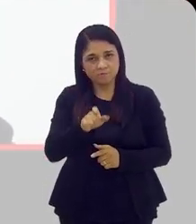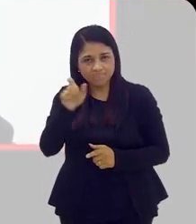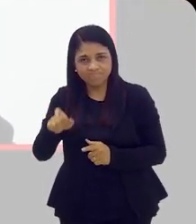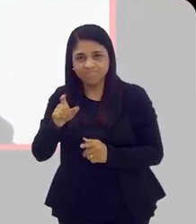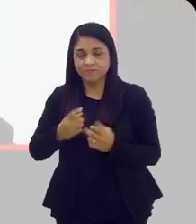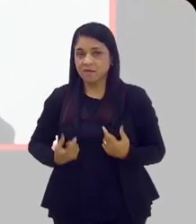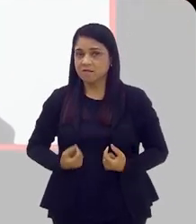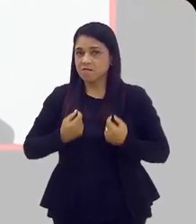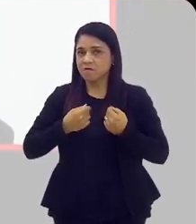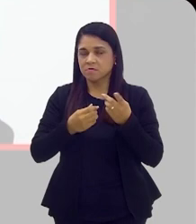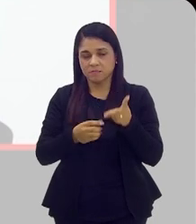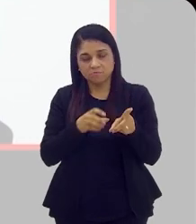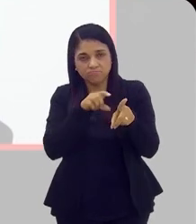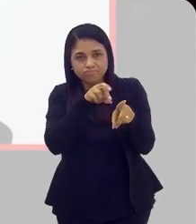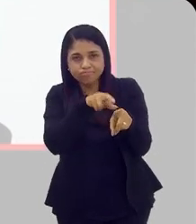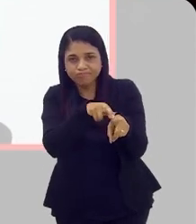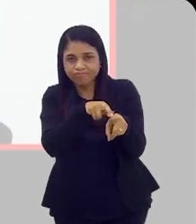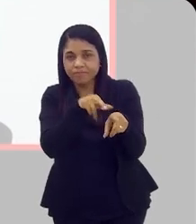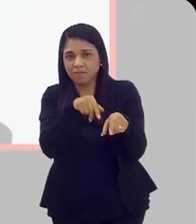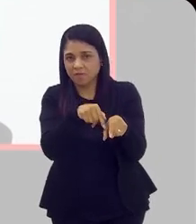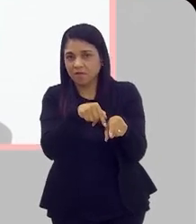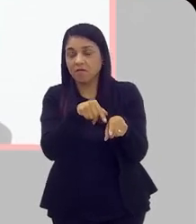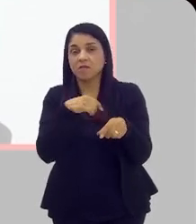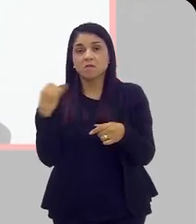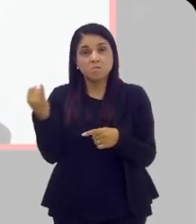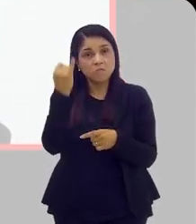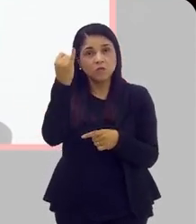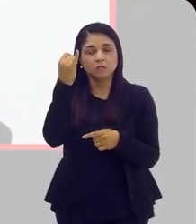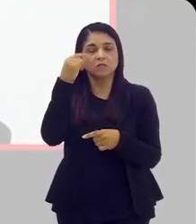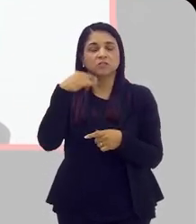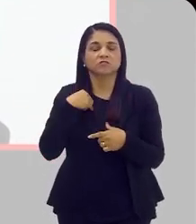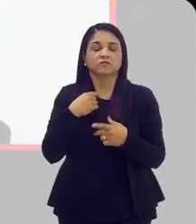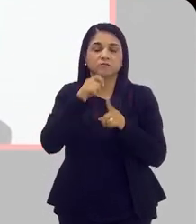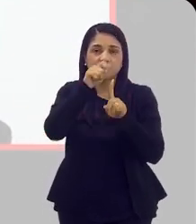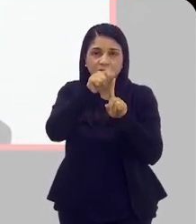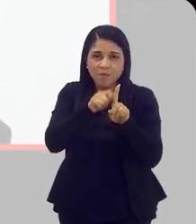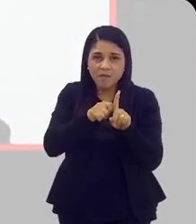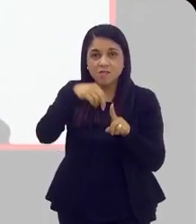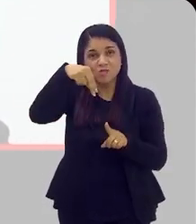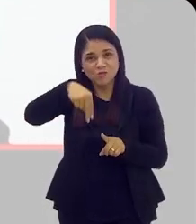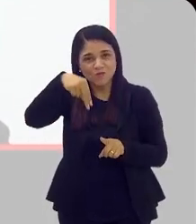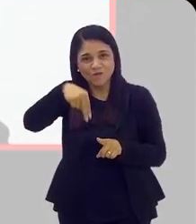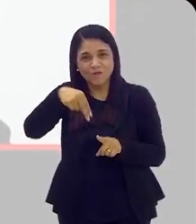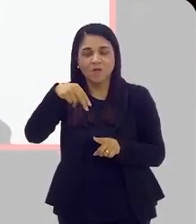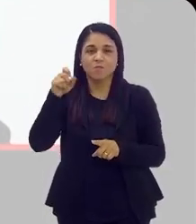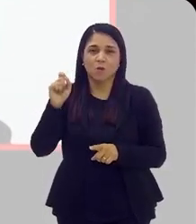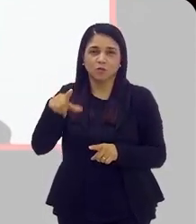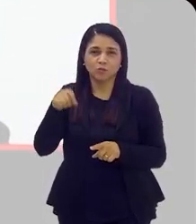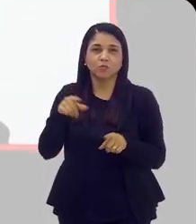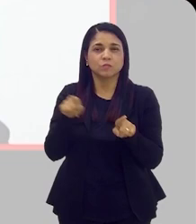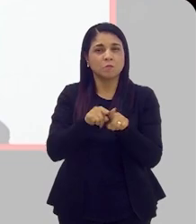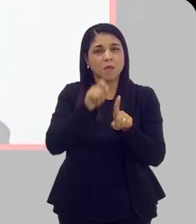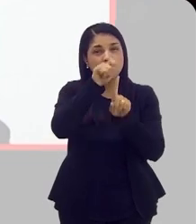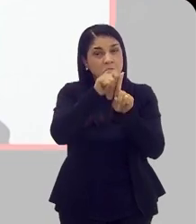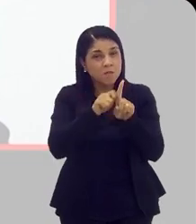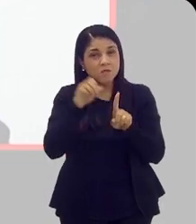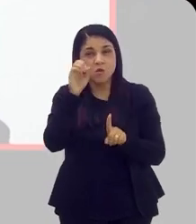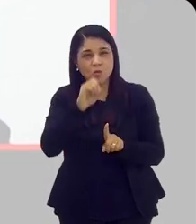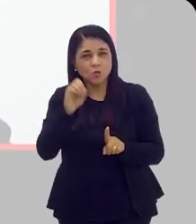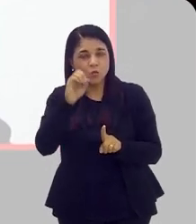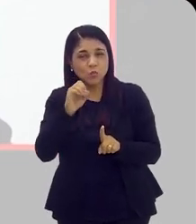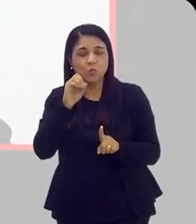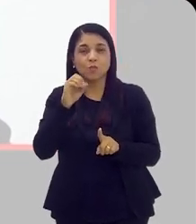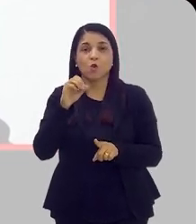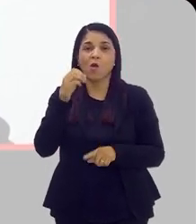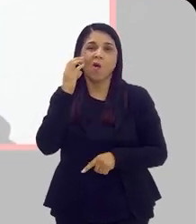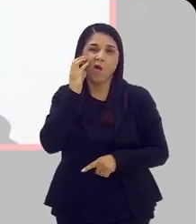importância da prevenção do câncer de próstata, por isso que se fala muito no Novembro Azul, o próprio Outubro Rosa falando do câncer de mama